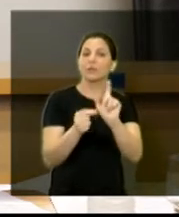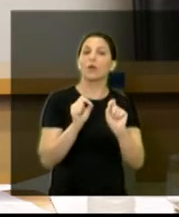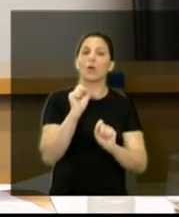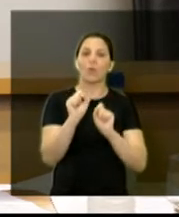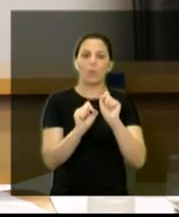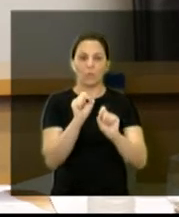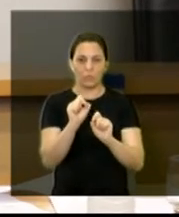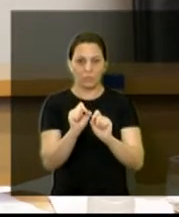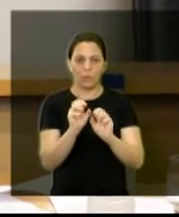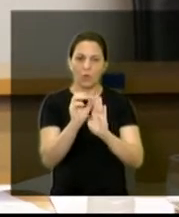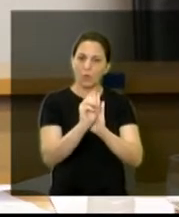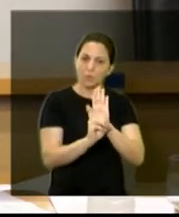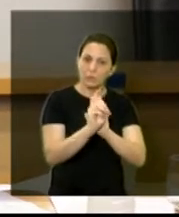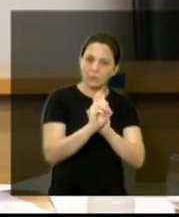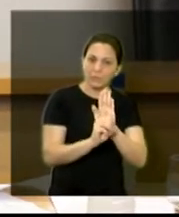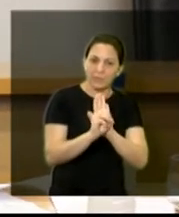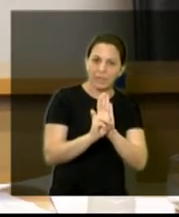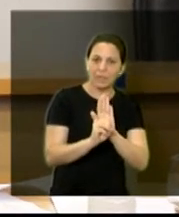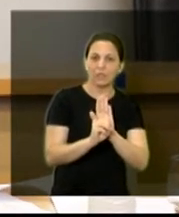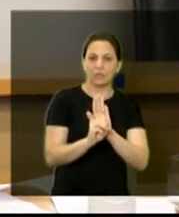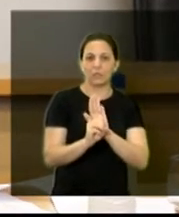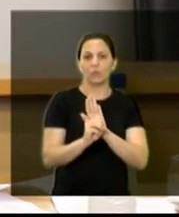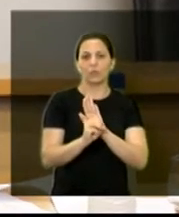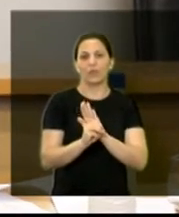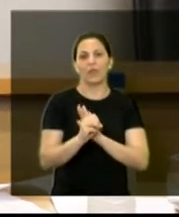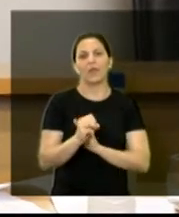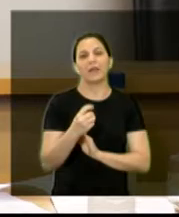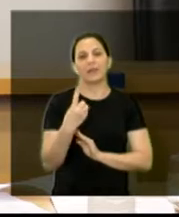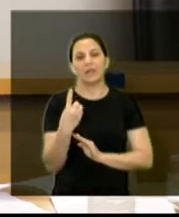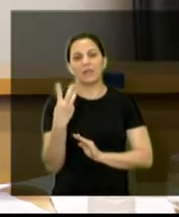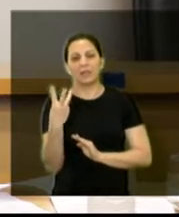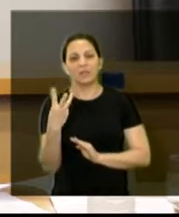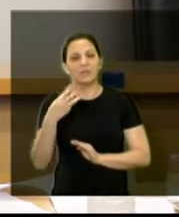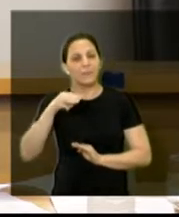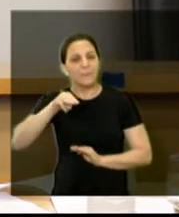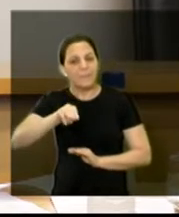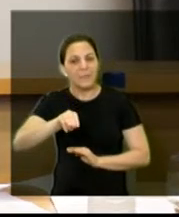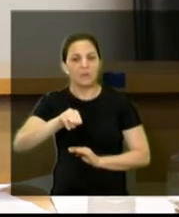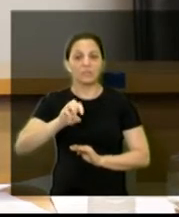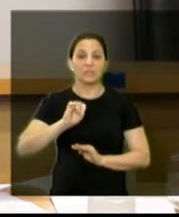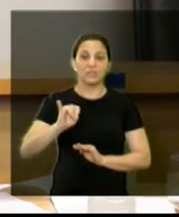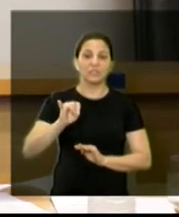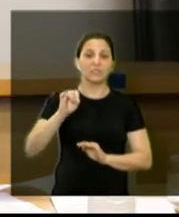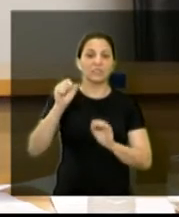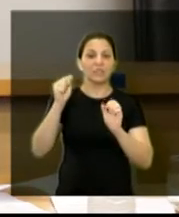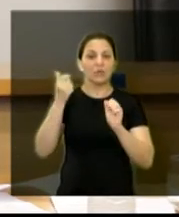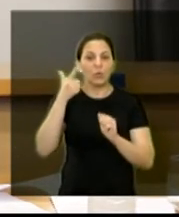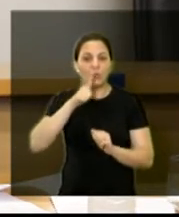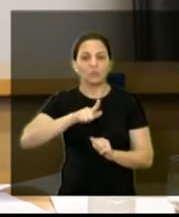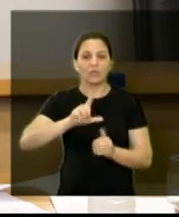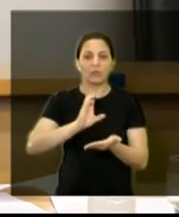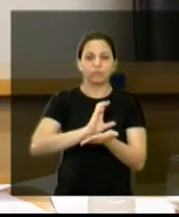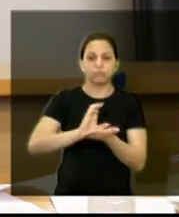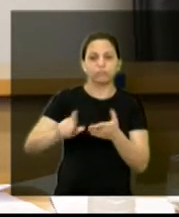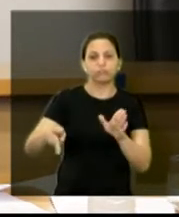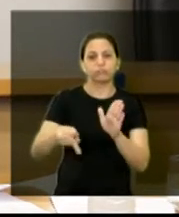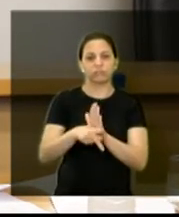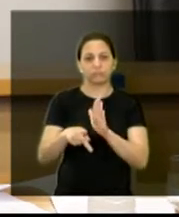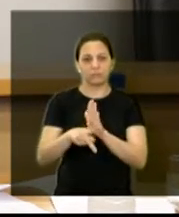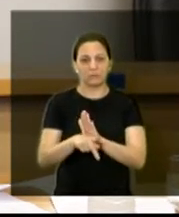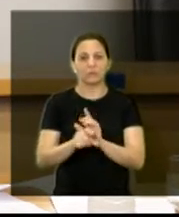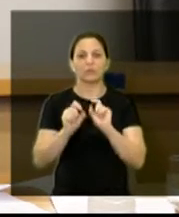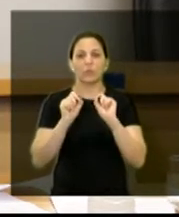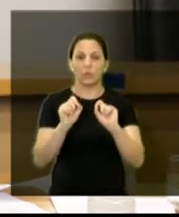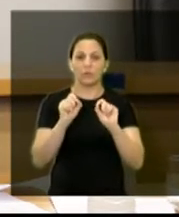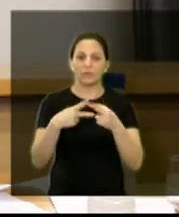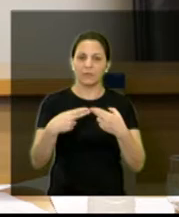do orçamento desses 13 milhões, se são suficientes. A gente sabe que recurso nunca é suficiente, sempre falta,